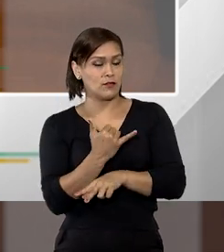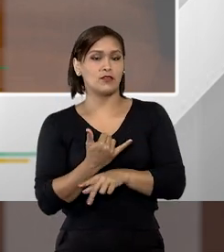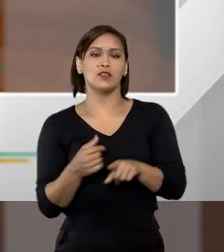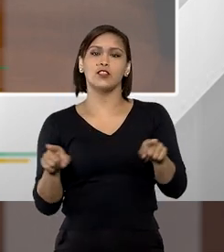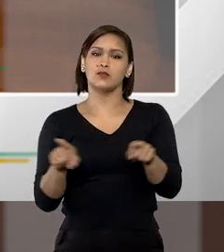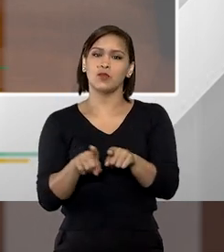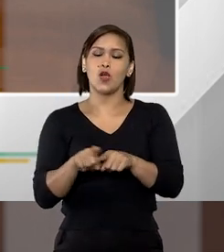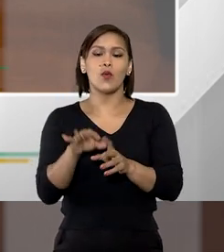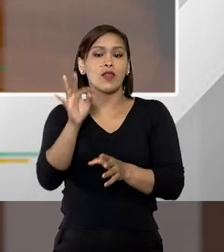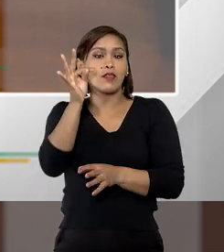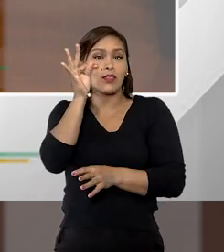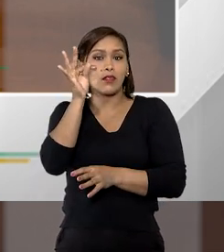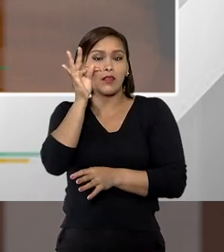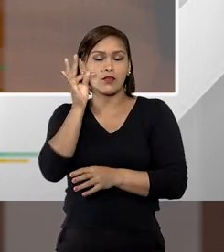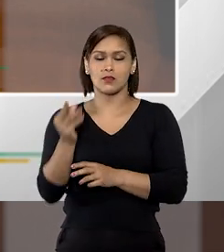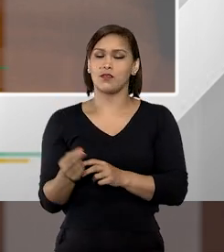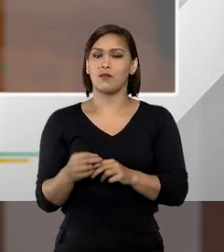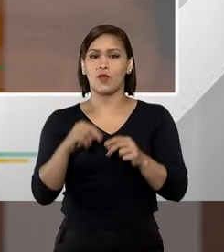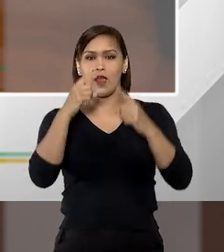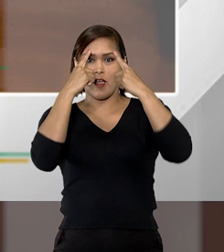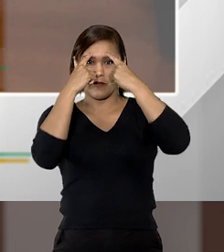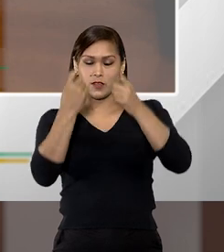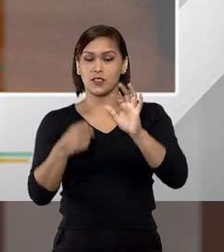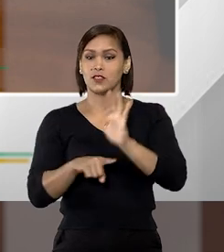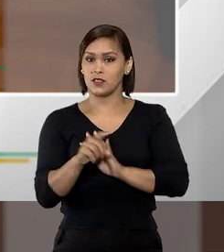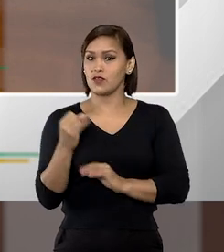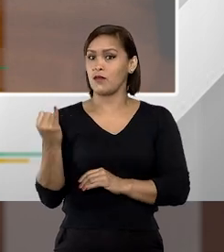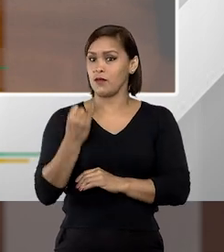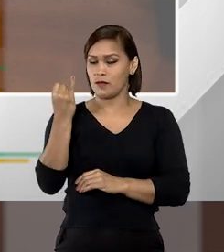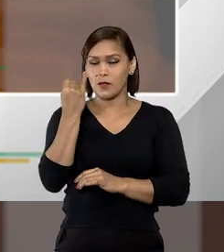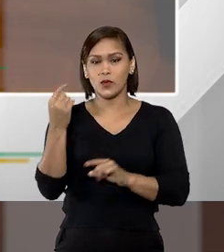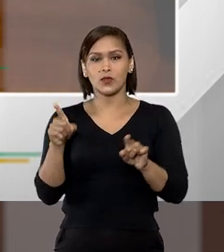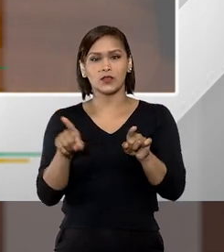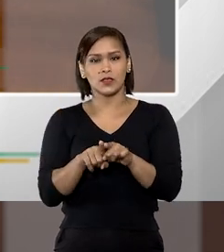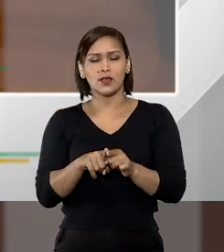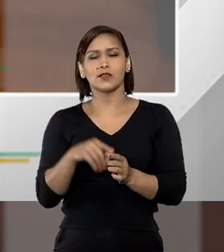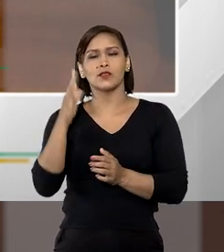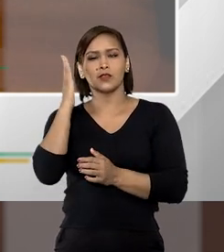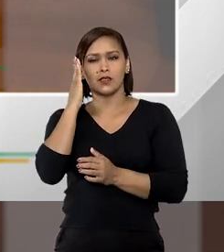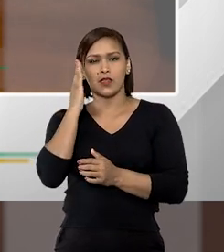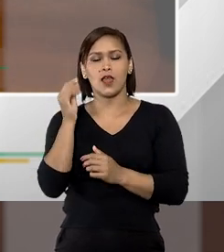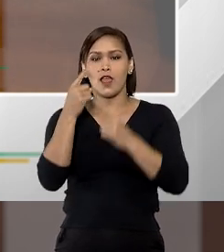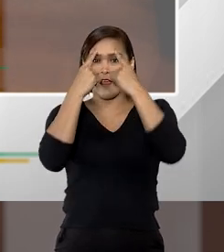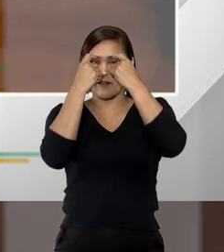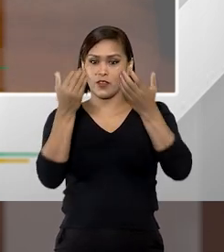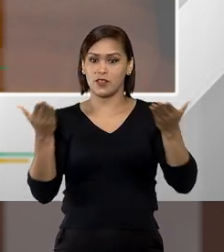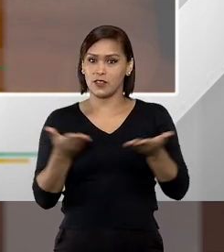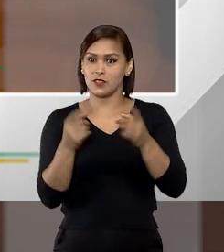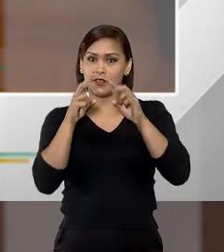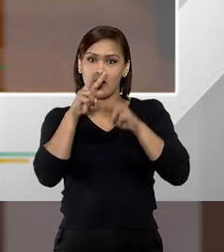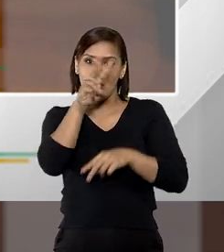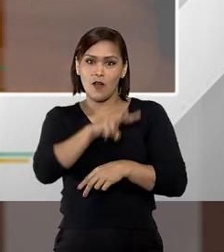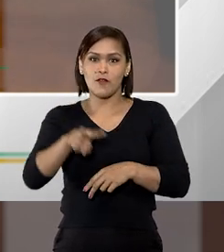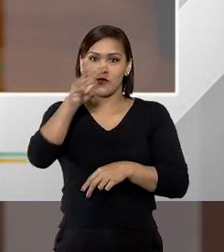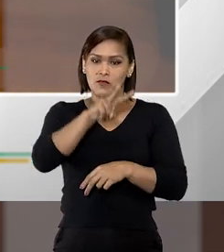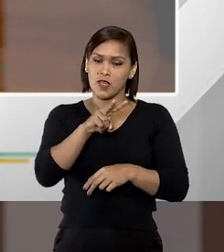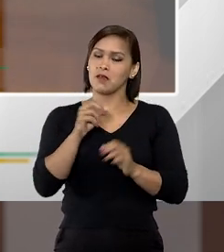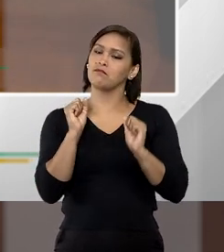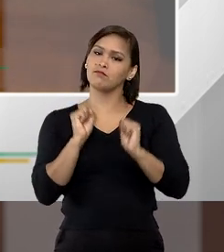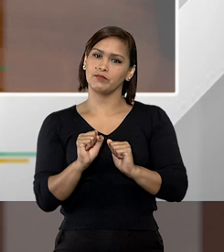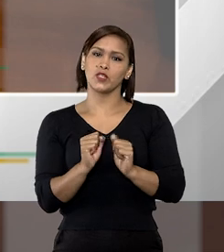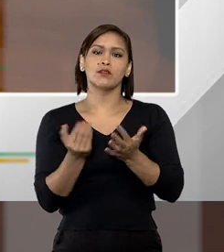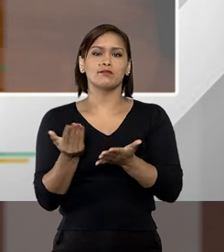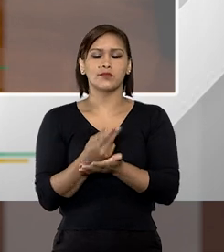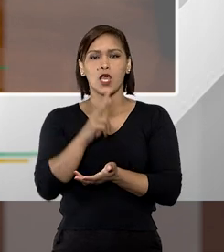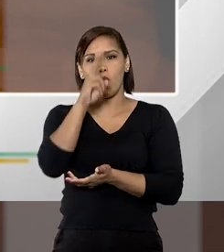seja ele testemunhando violência, então é importante a gente entender que a violência que nós estamos vendo hoje, ela provavelmente vai